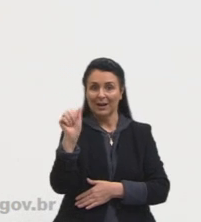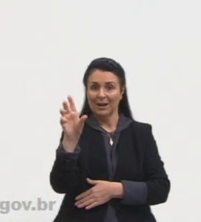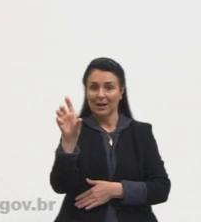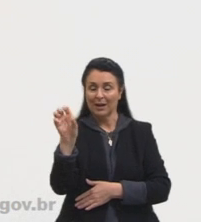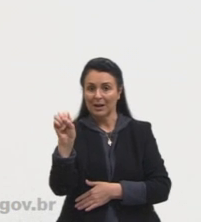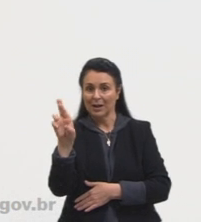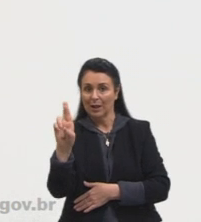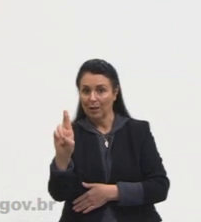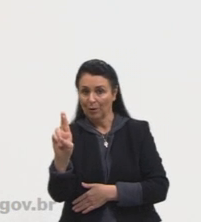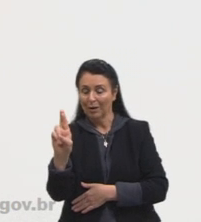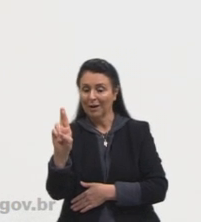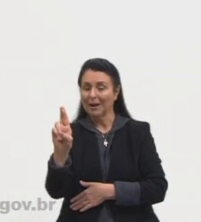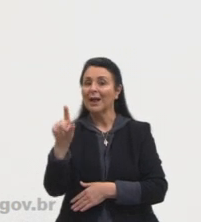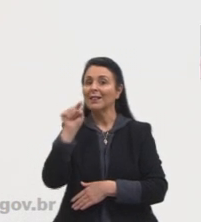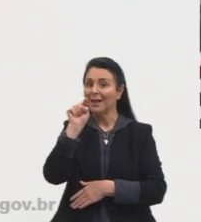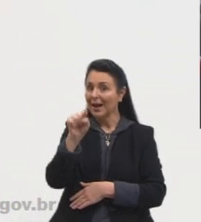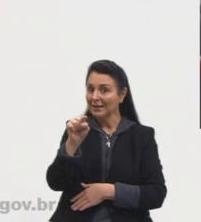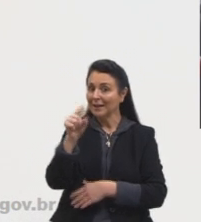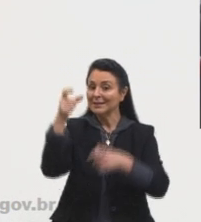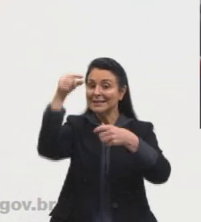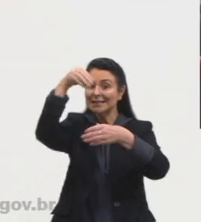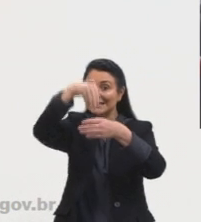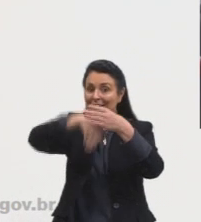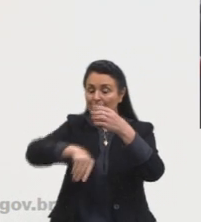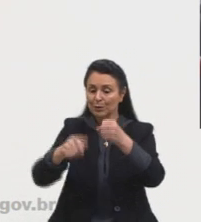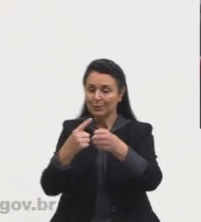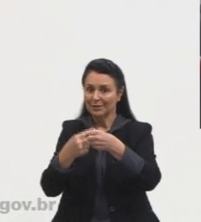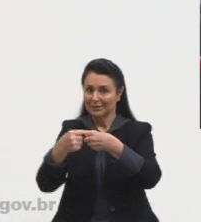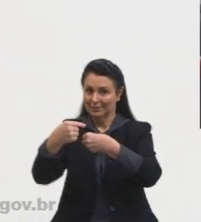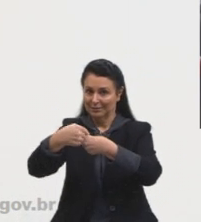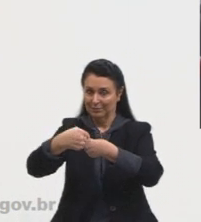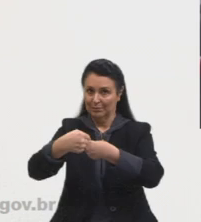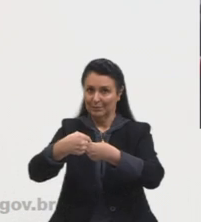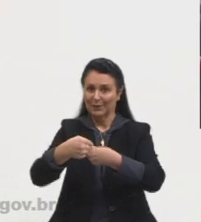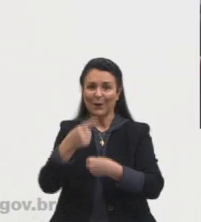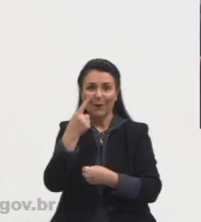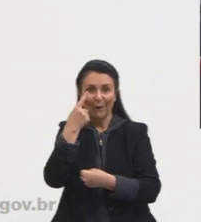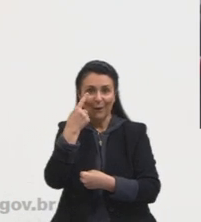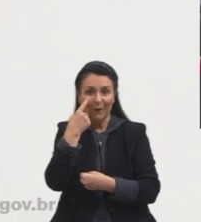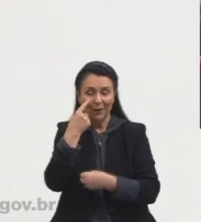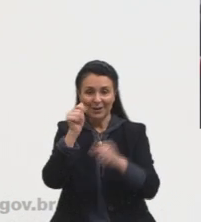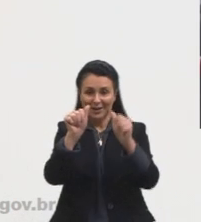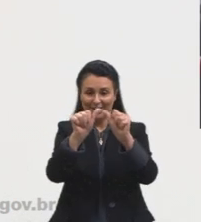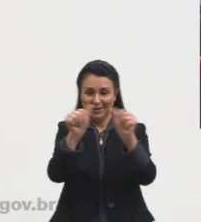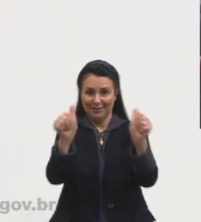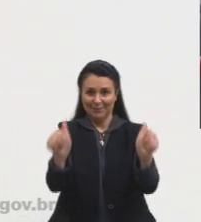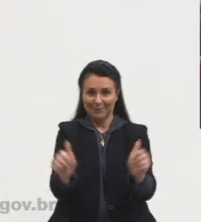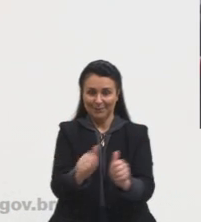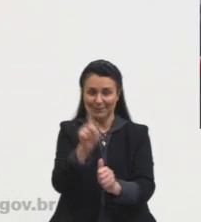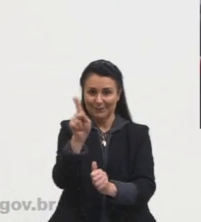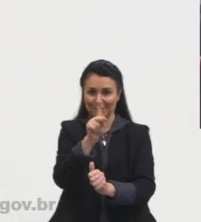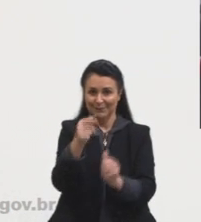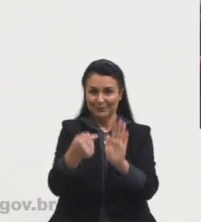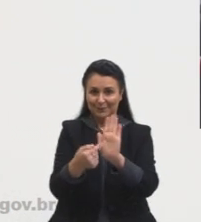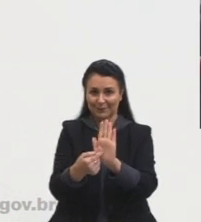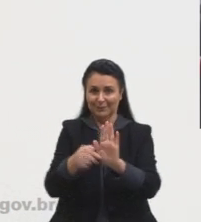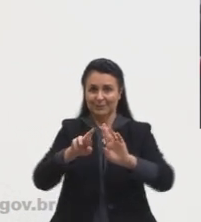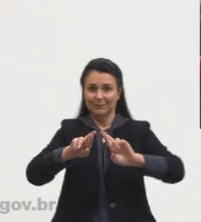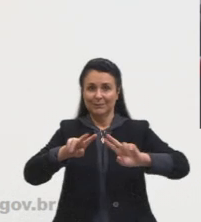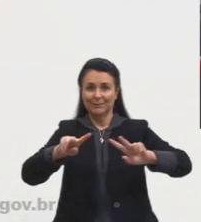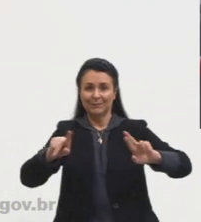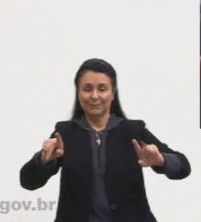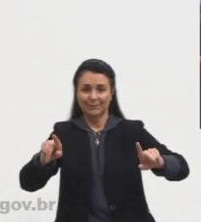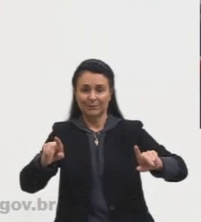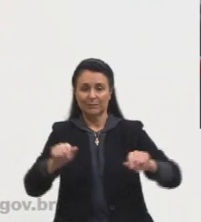nos centros urbanos, tá? Vamos dar continuidade agora. Olha aí, o que que tá acontecendo aí? Trouxe duas imagens pra vocês diferentes, tá?